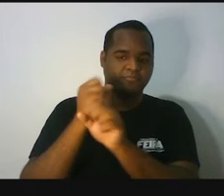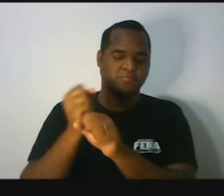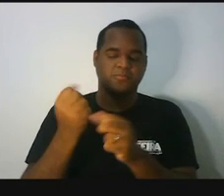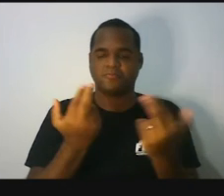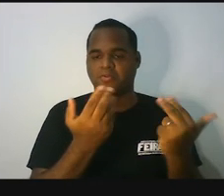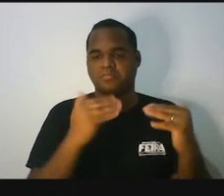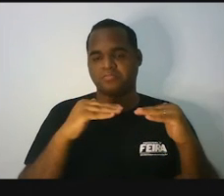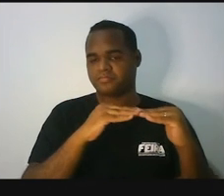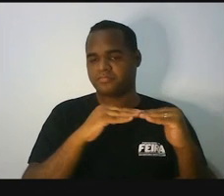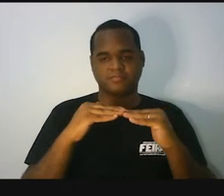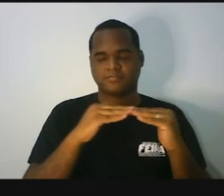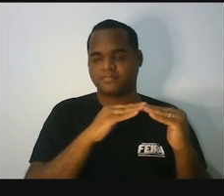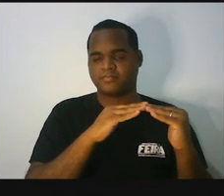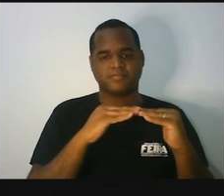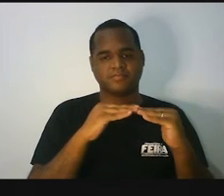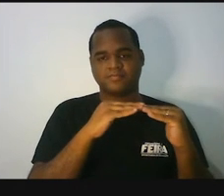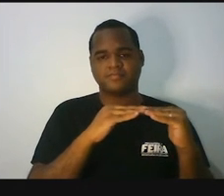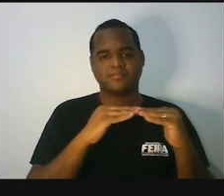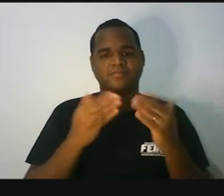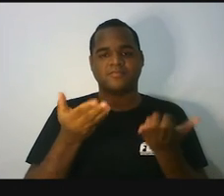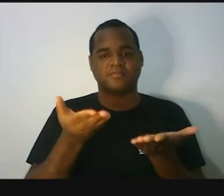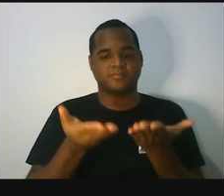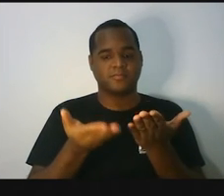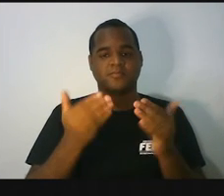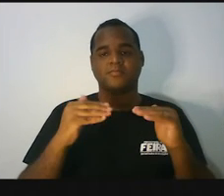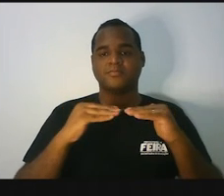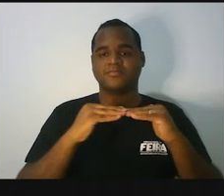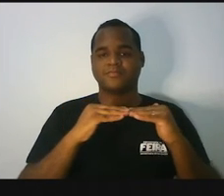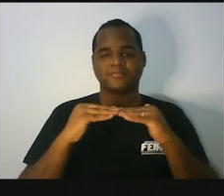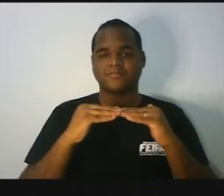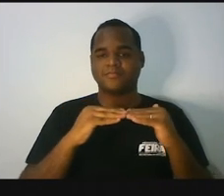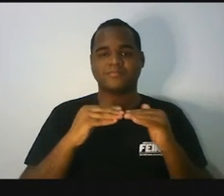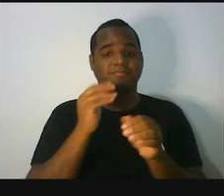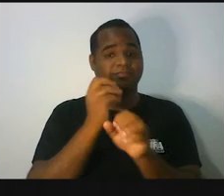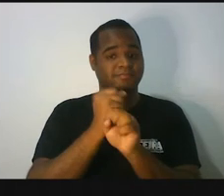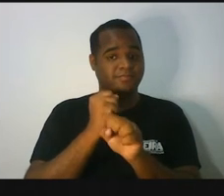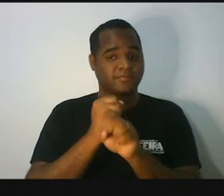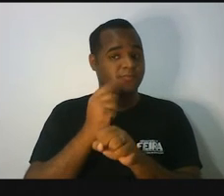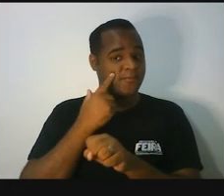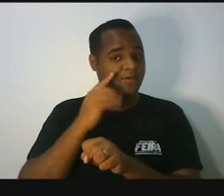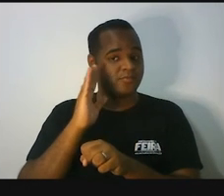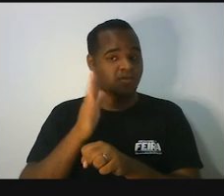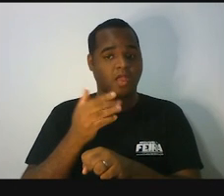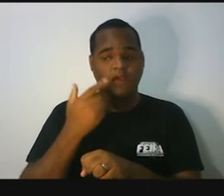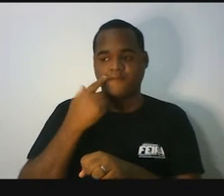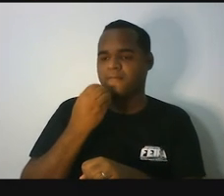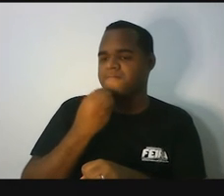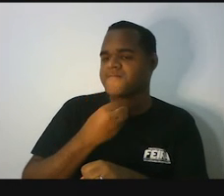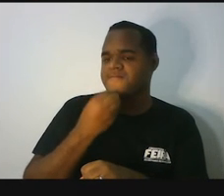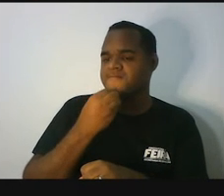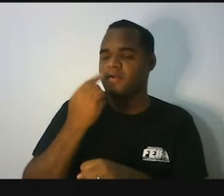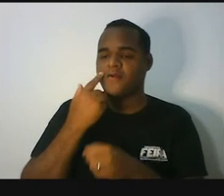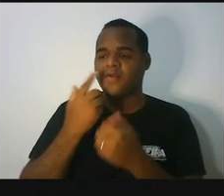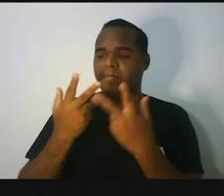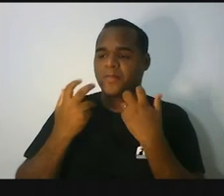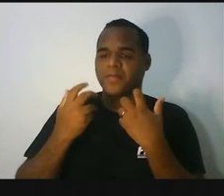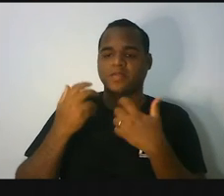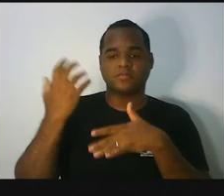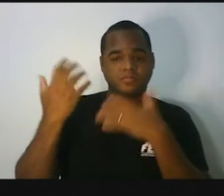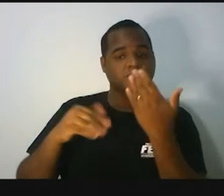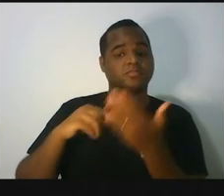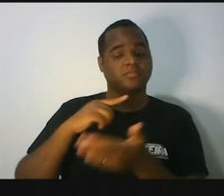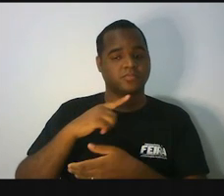si. Essa balança de dois pratos não sei se vocês já tiveram a oportunidade de ver essa balança